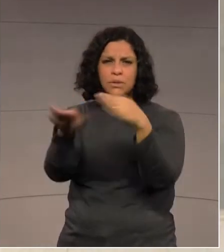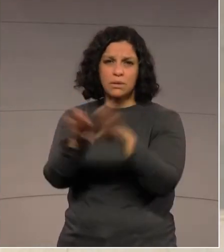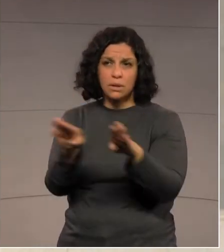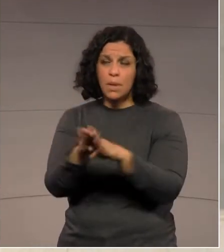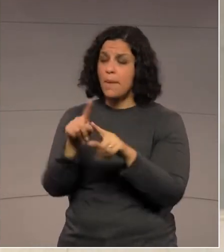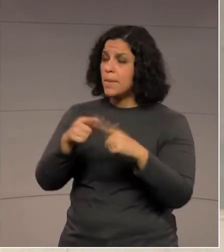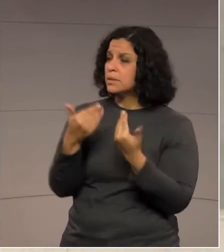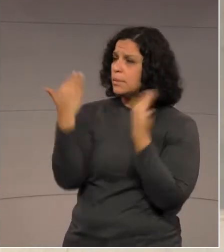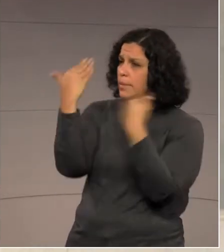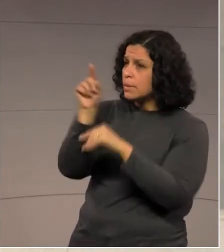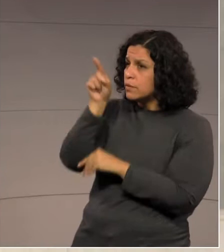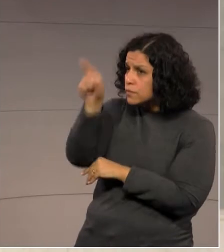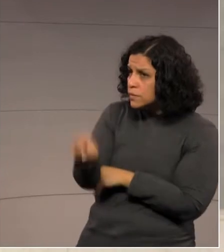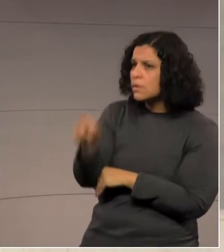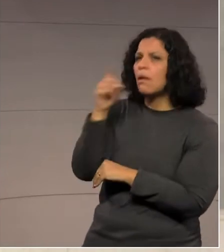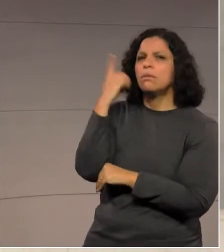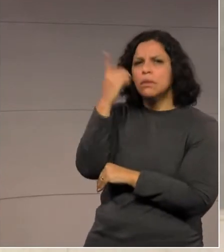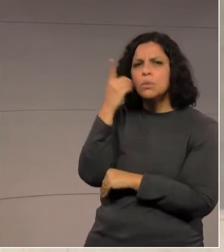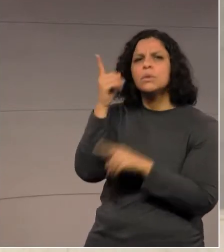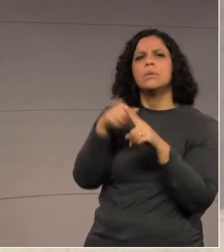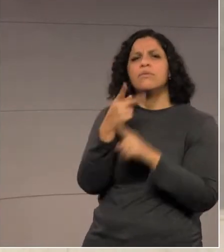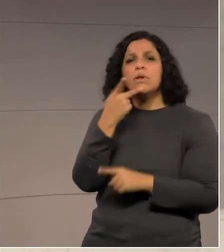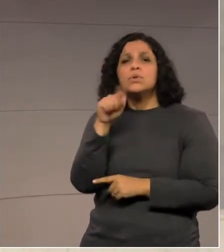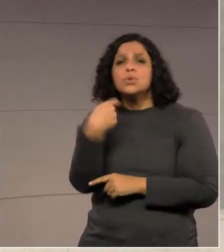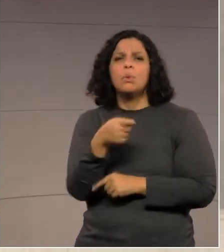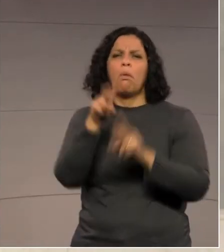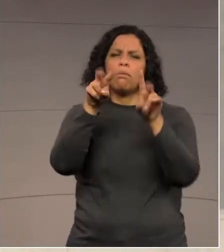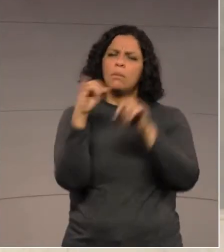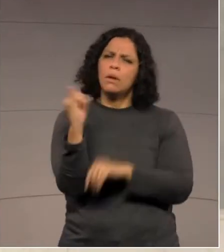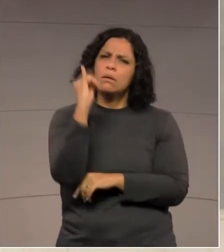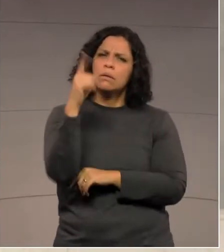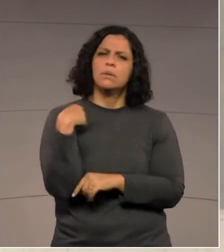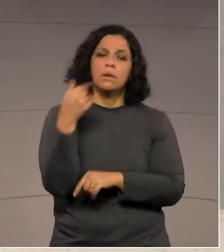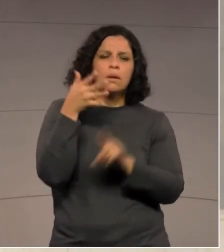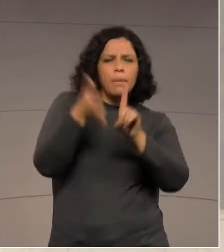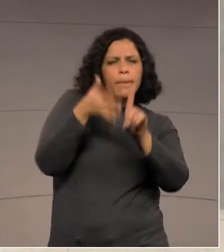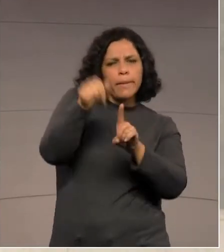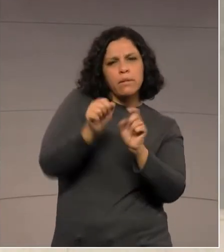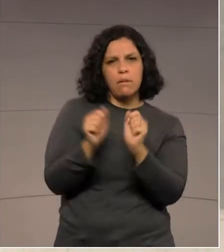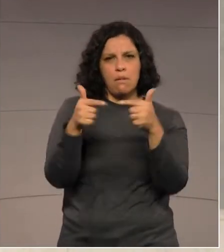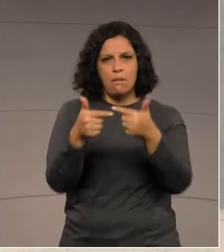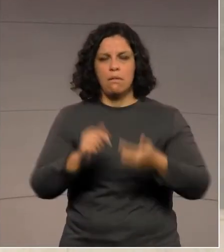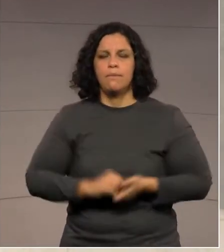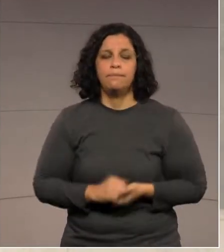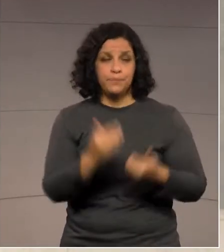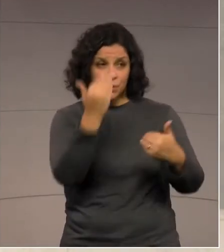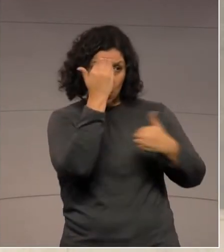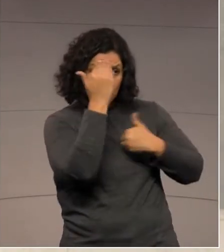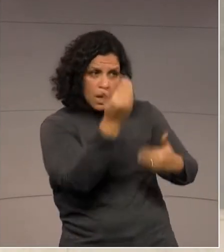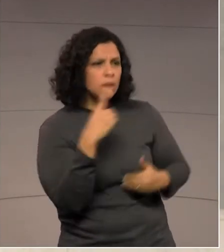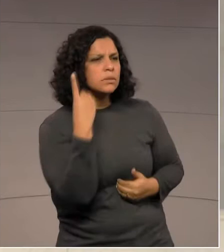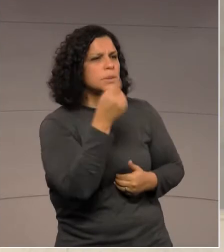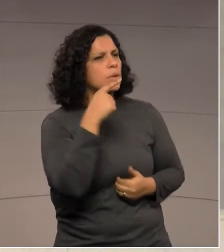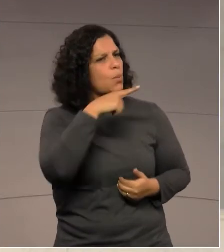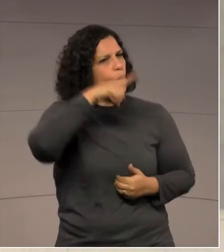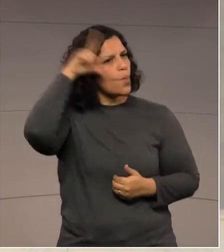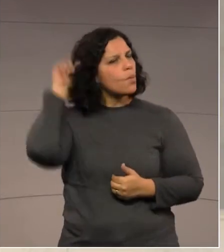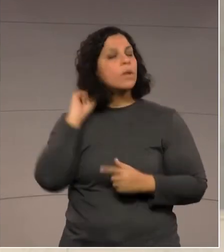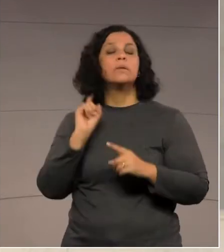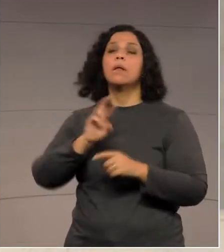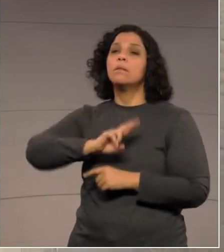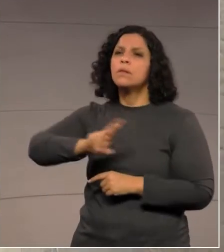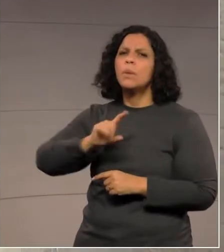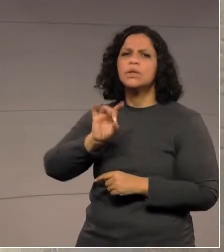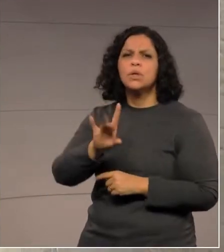No mais, parabéns, a vossa excelência, por tratar do tema tão relevante na tribuna da Assembleia Legislativa. Obrigado, deputado Romanelli. Não seria só